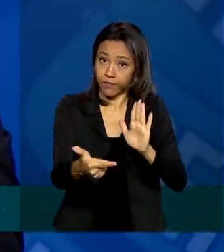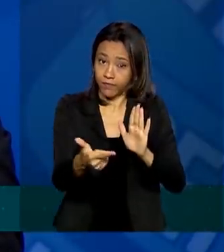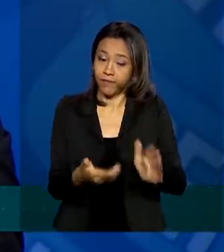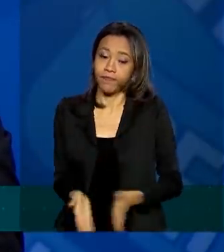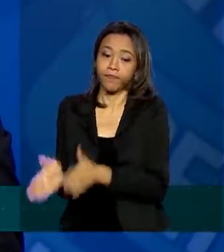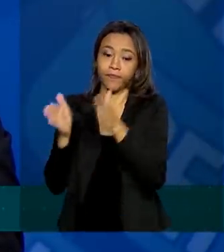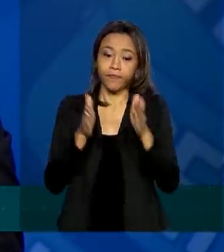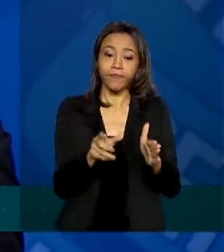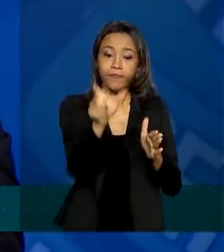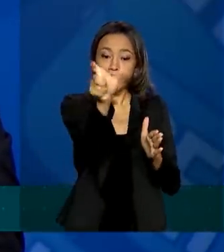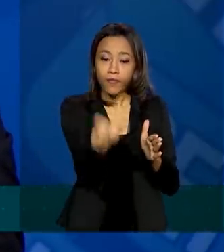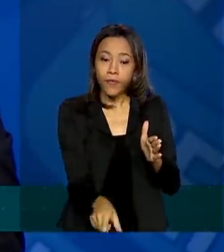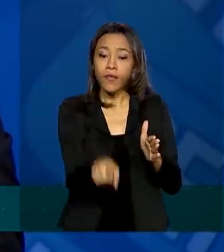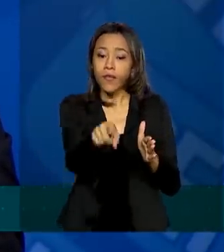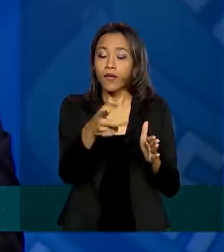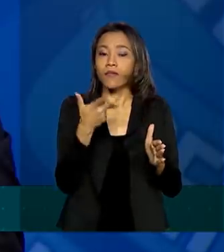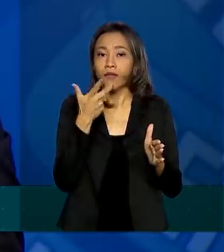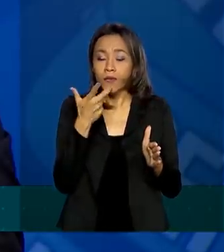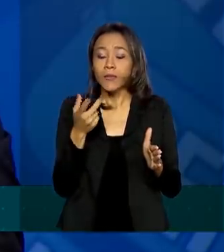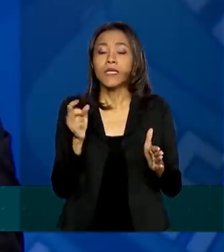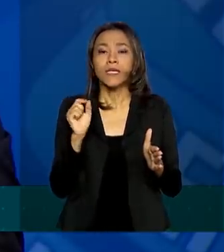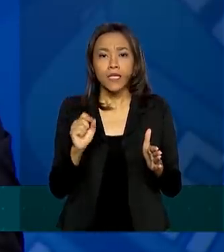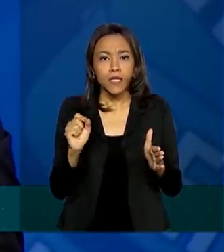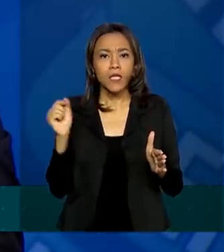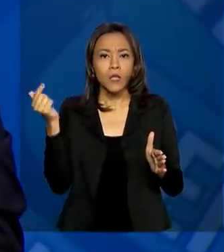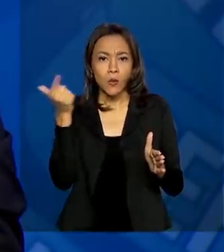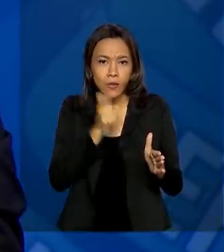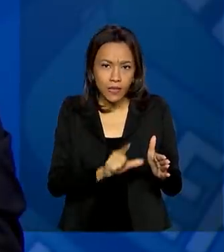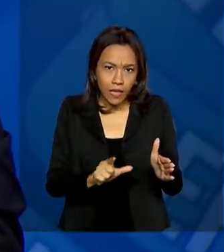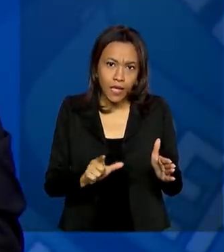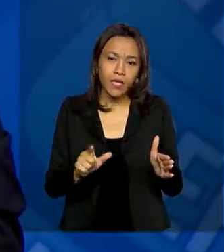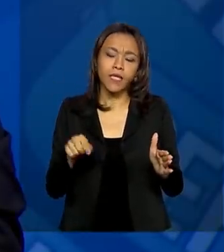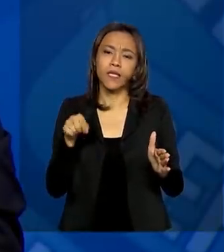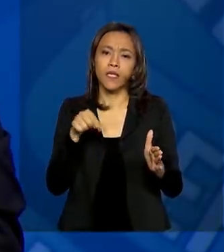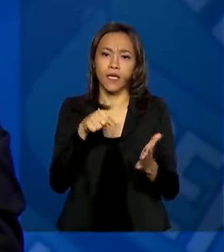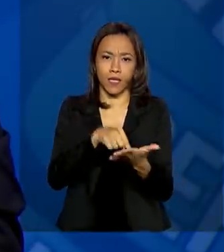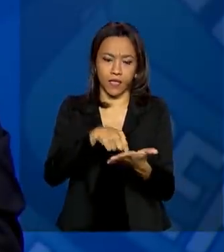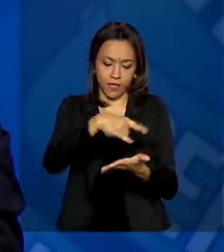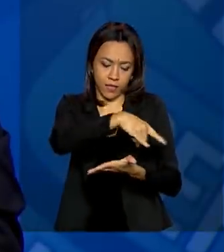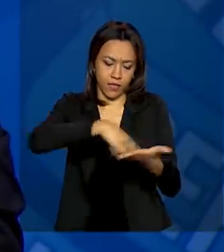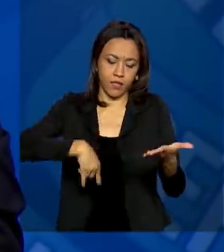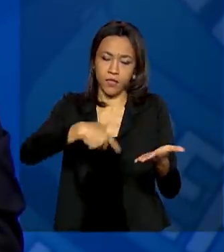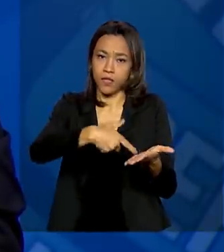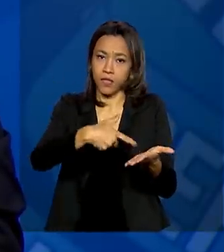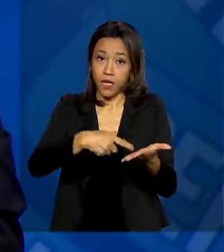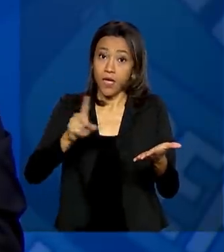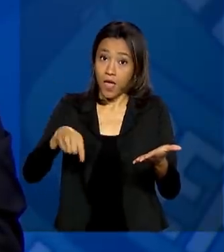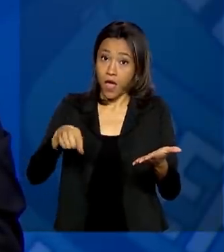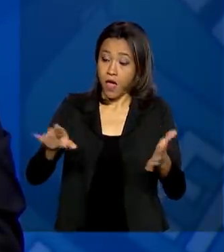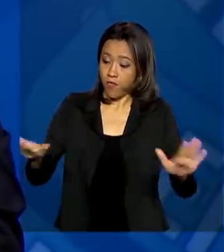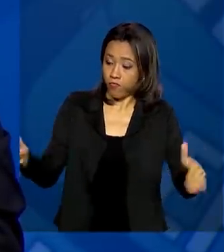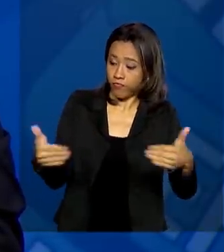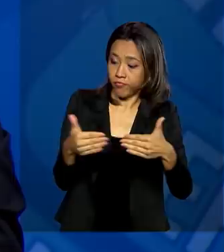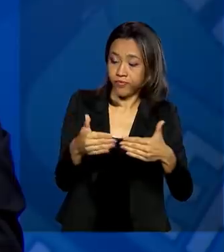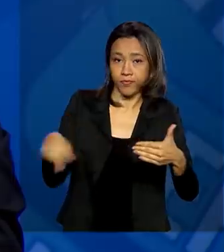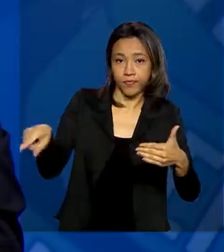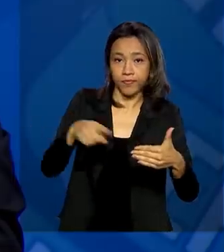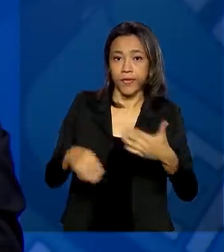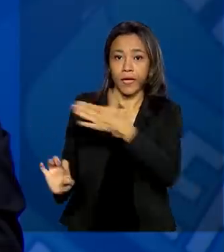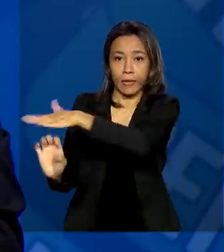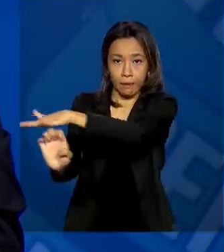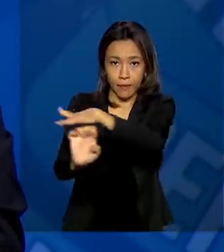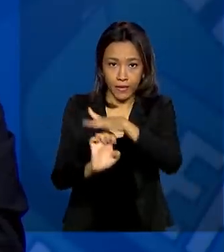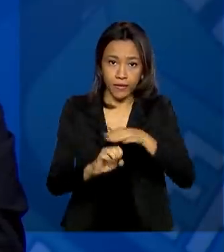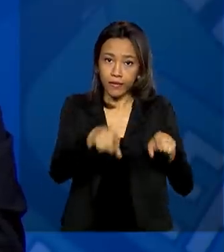posterior supera o acordo individual e passa a ser a base do relacionamento entre a empresa e